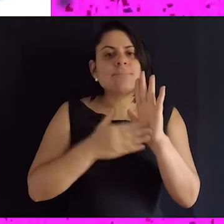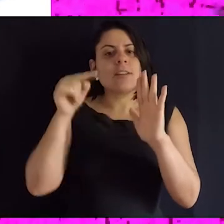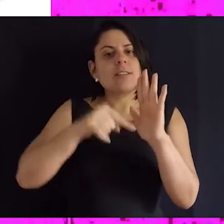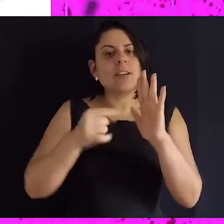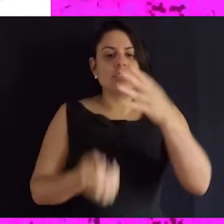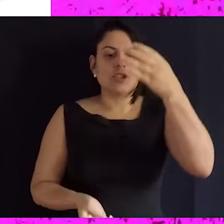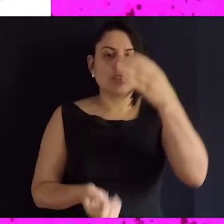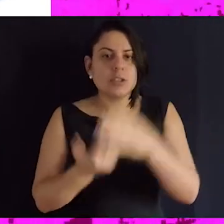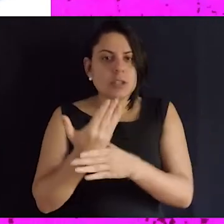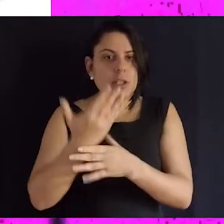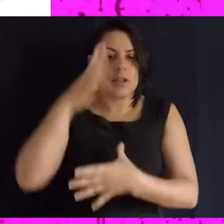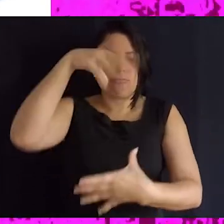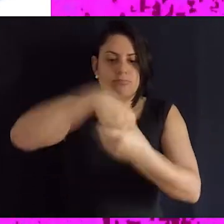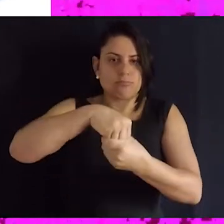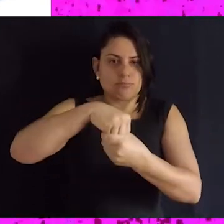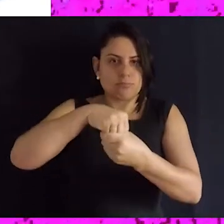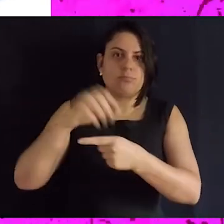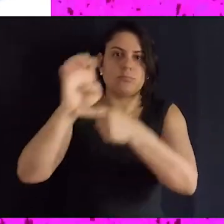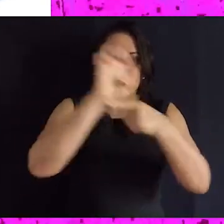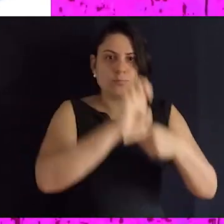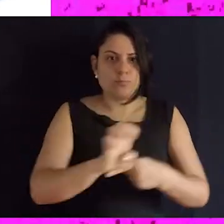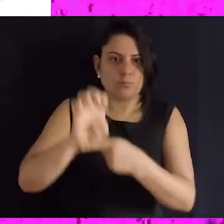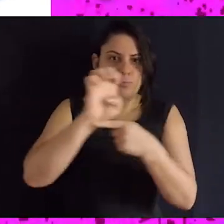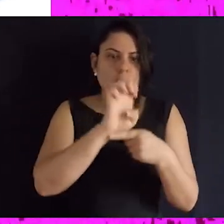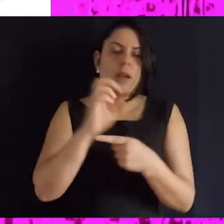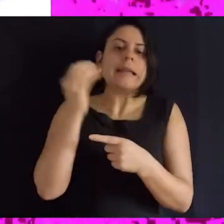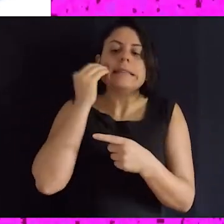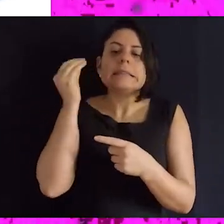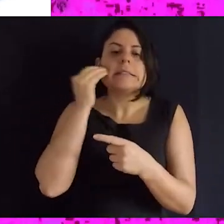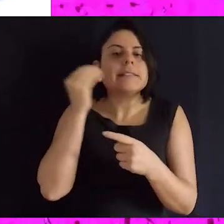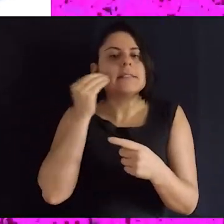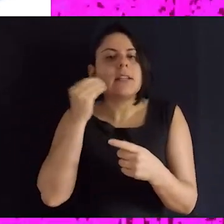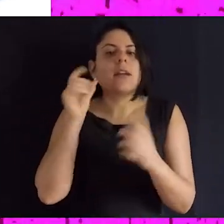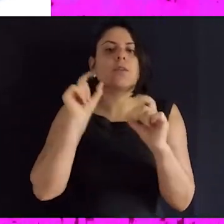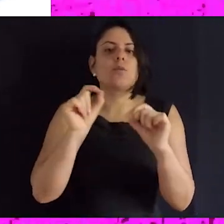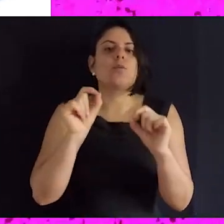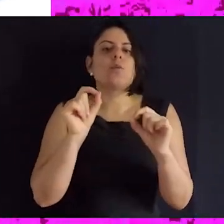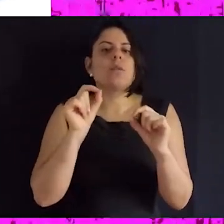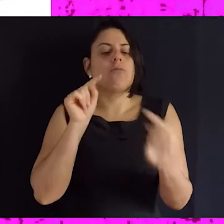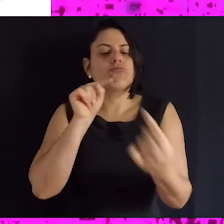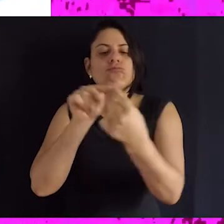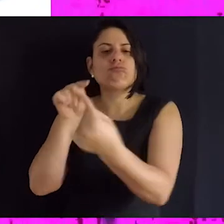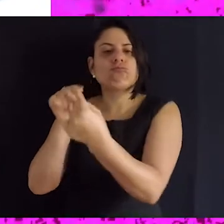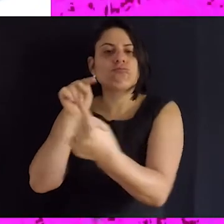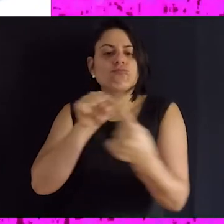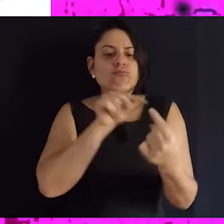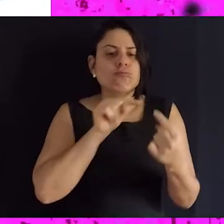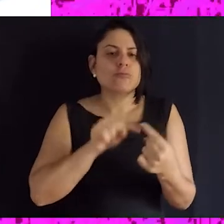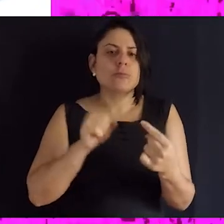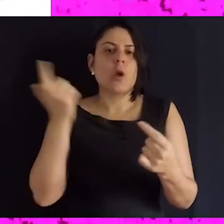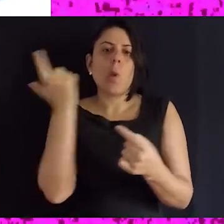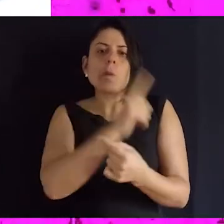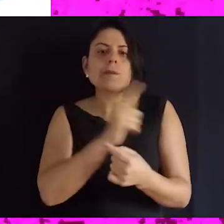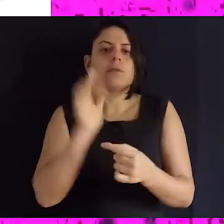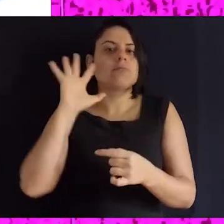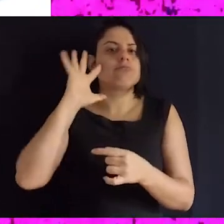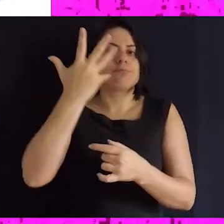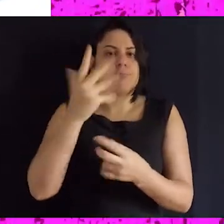é esse conjunto de ação que se institucionaliza dentro do Estado, que busca atender demandas da sociedade,